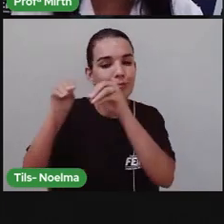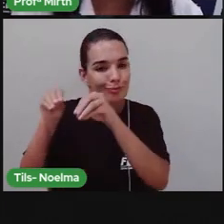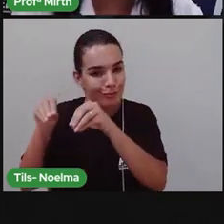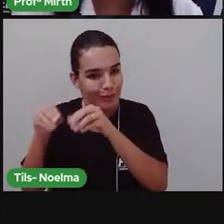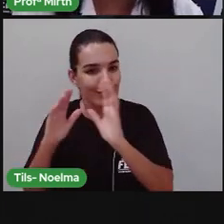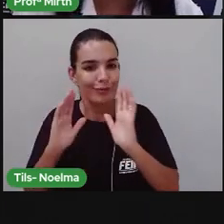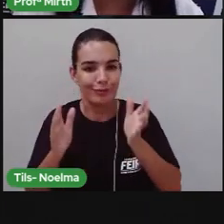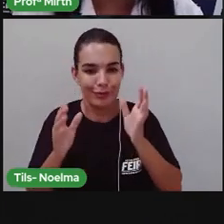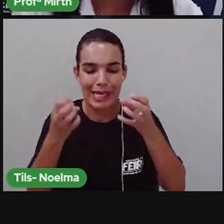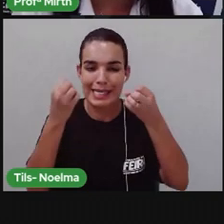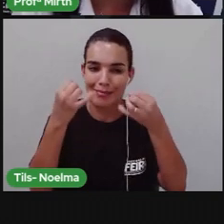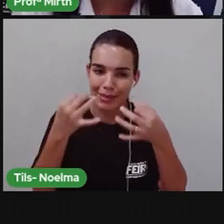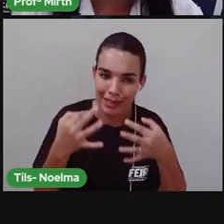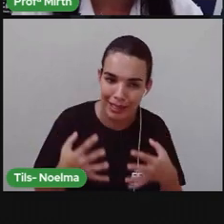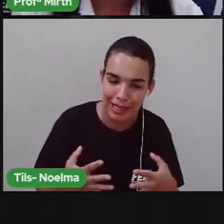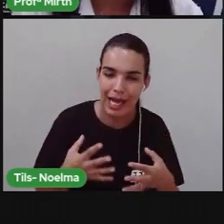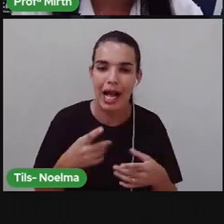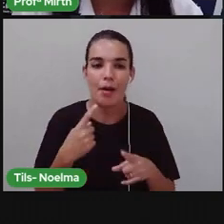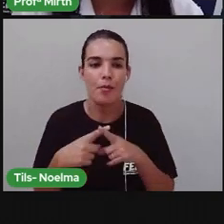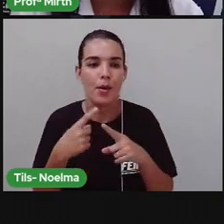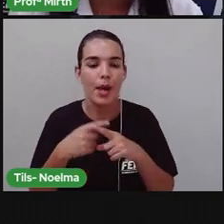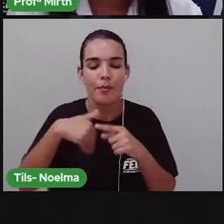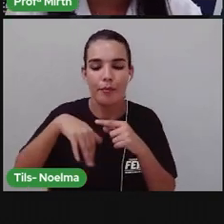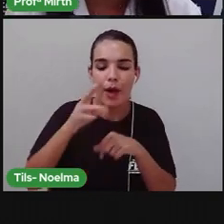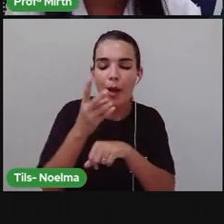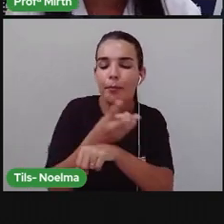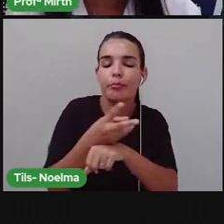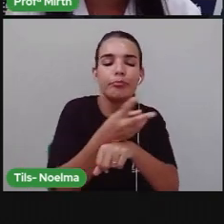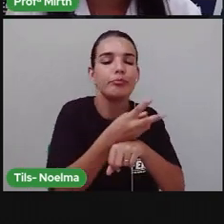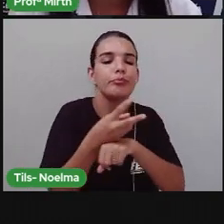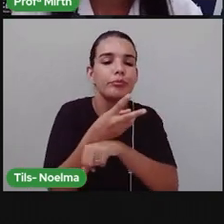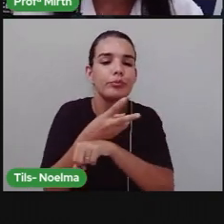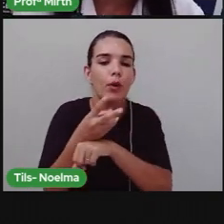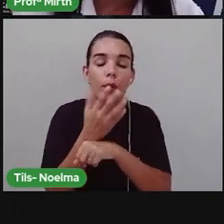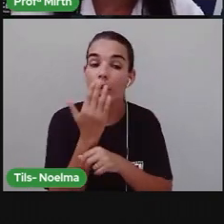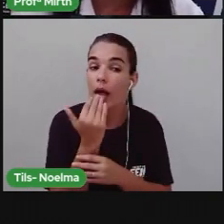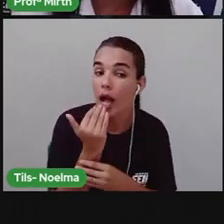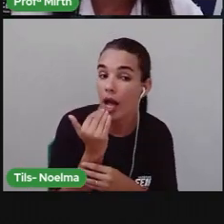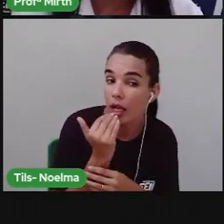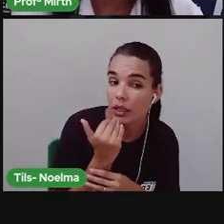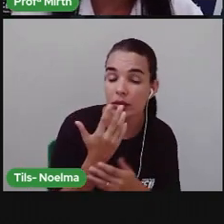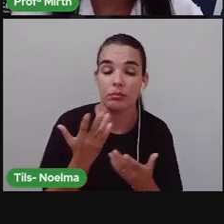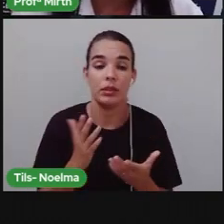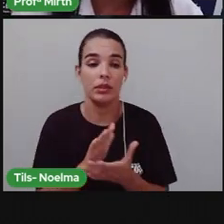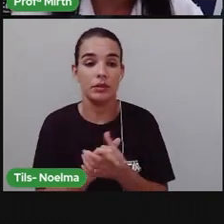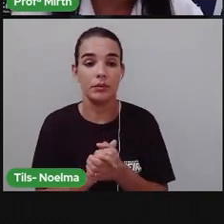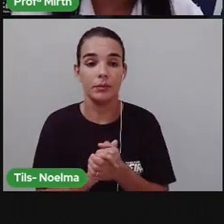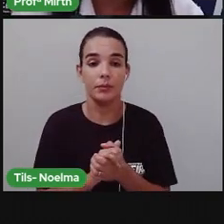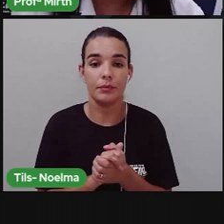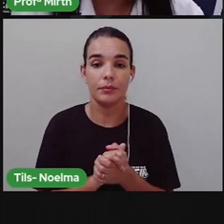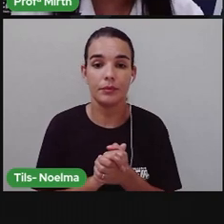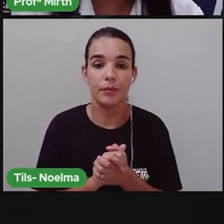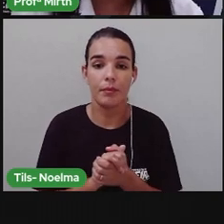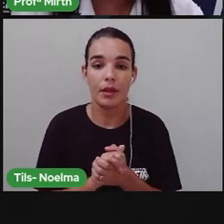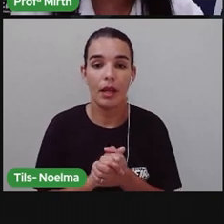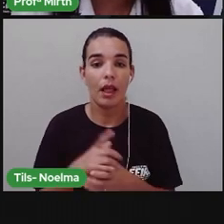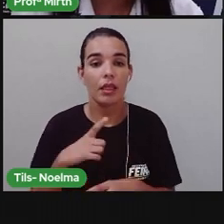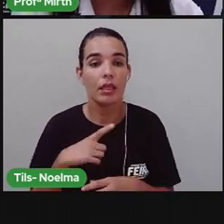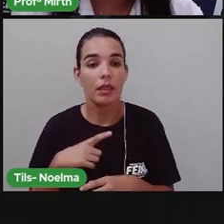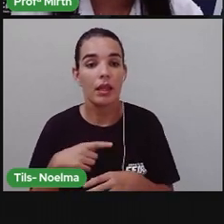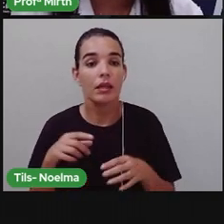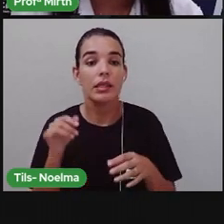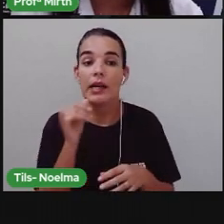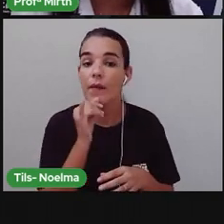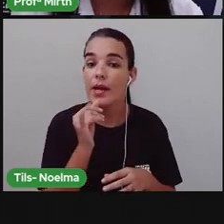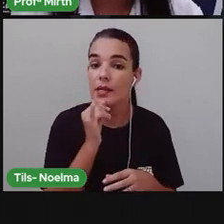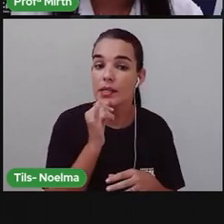Da caatinga Durante esse período De seca E vão para outros locais Em busca de alimentos, né? E aí nós temos como